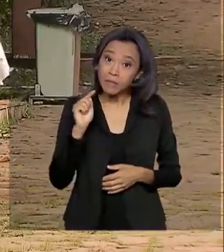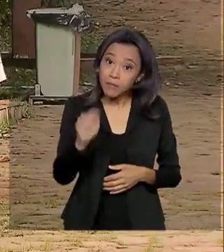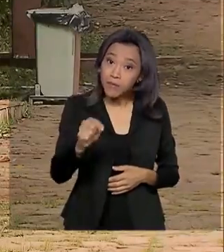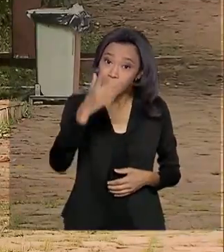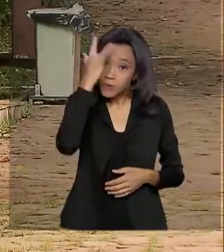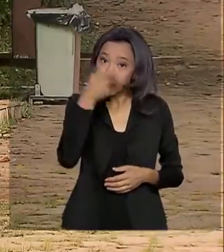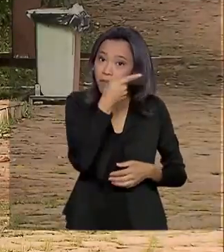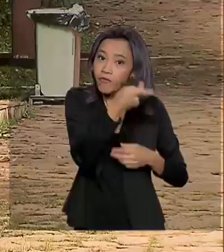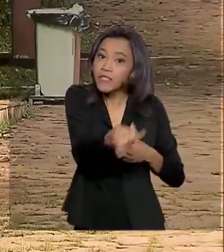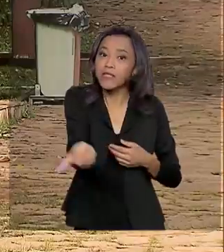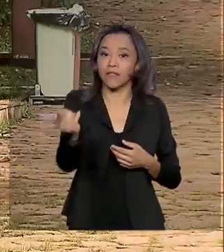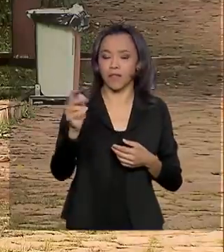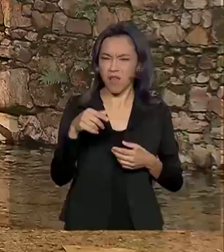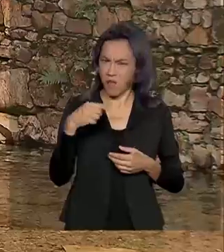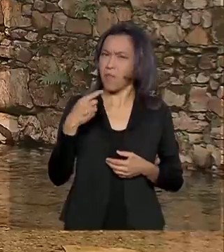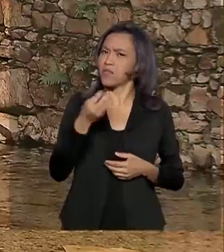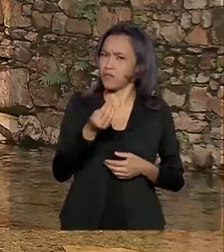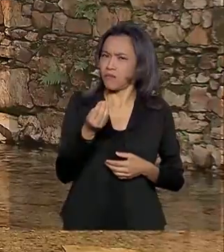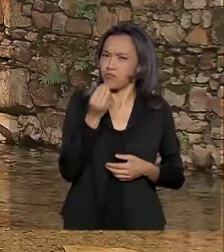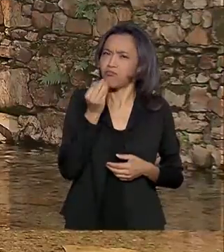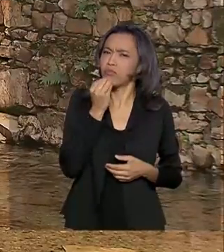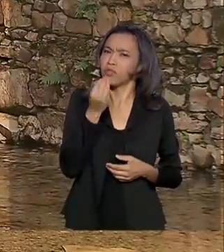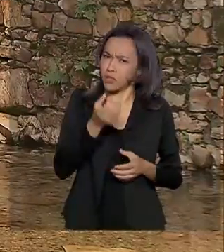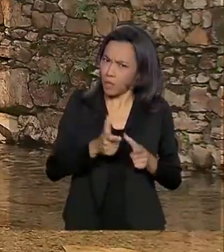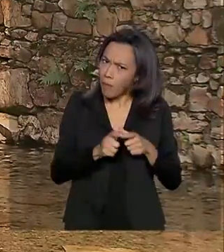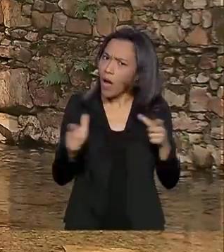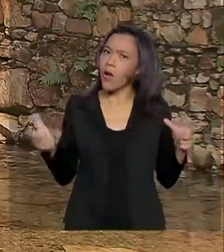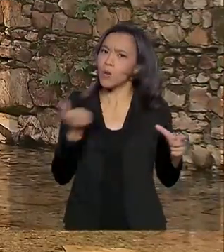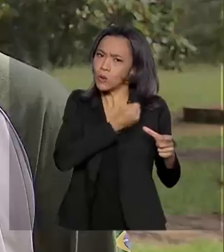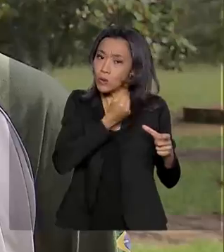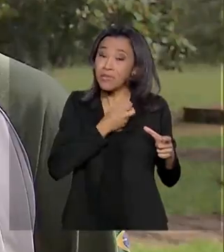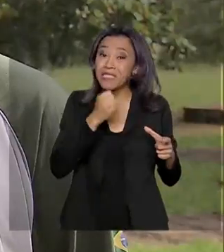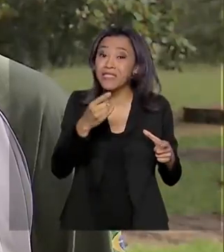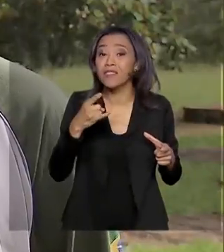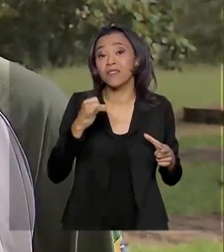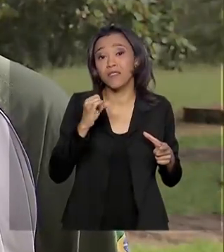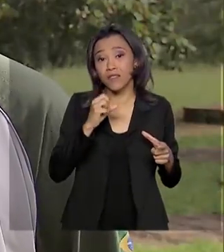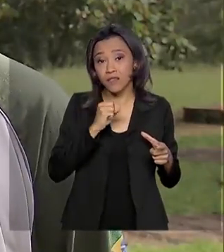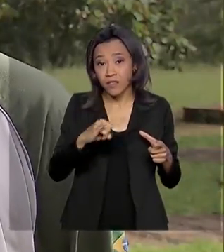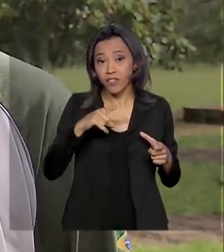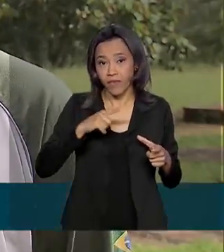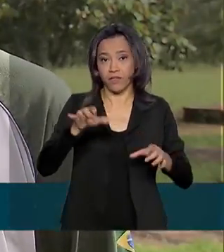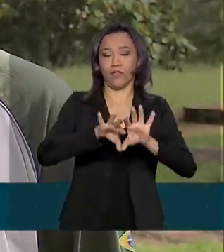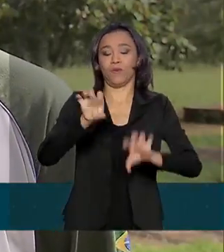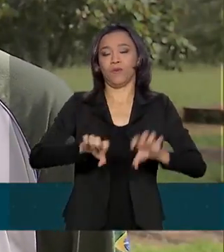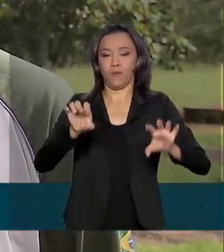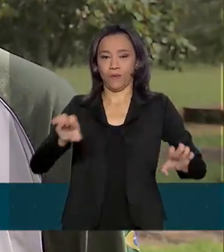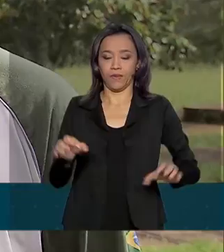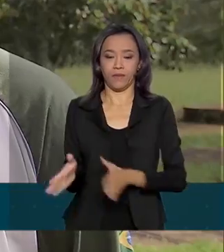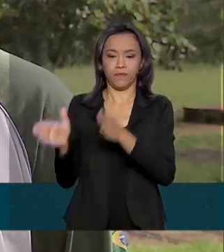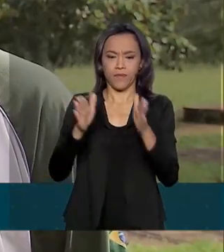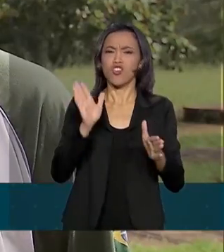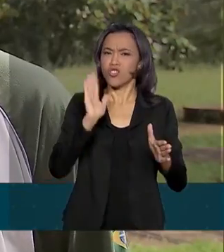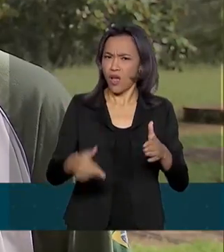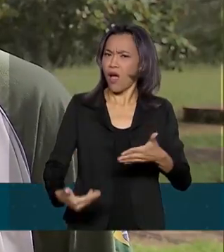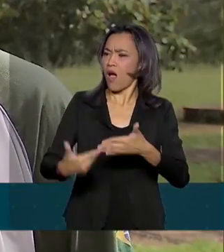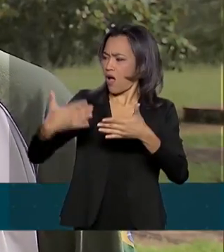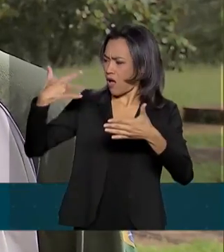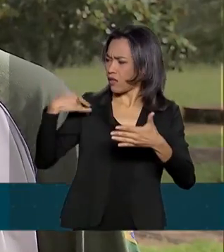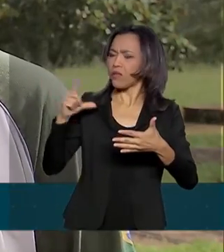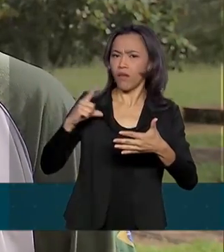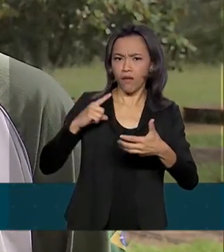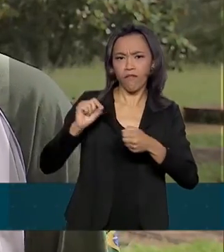número poderia ser maior se houvesse mais infraestrutura. Algumas coisas a gente já tem sido feito nos últimos anos,